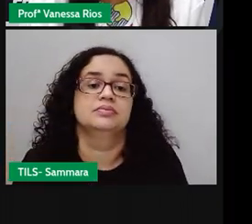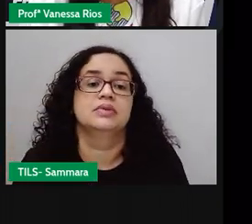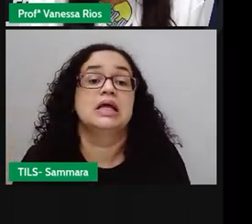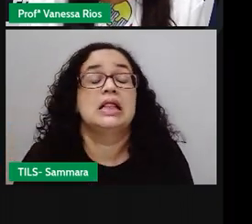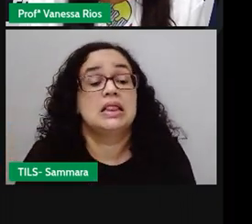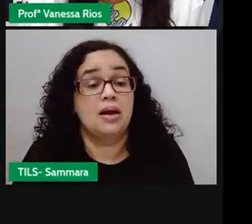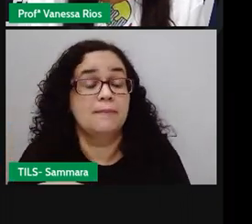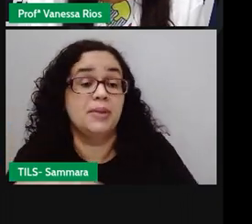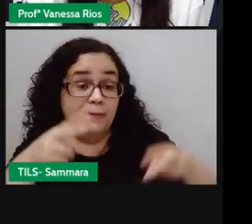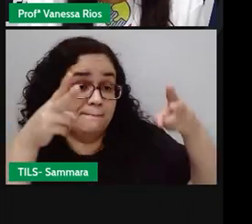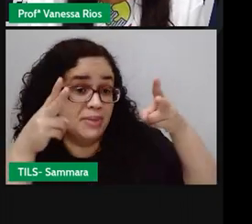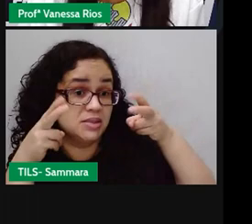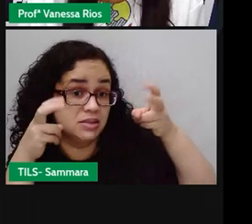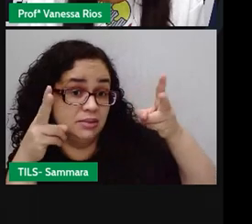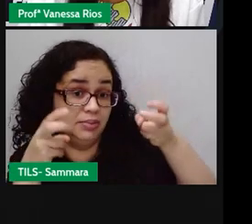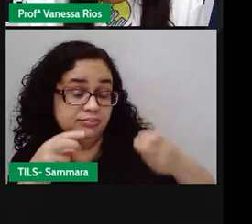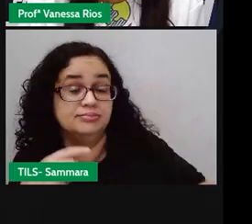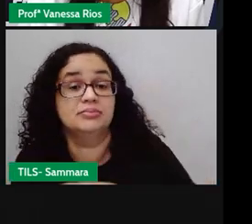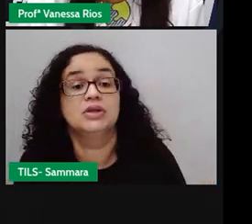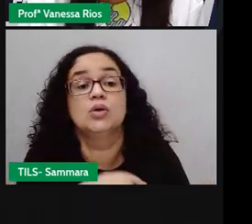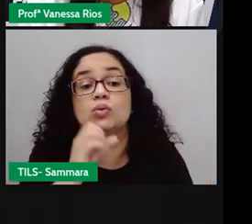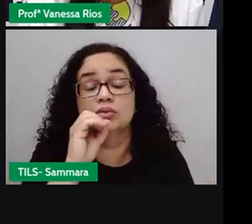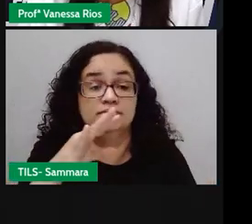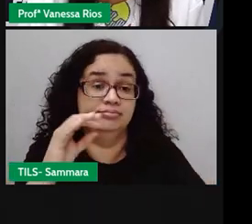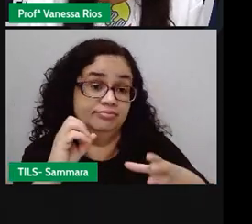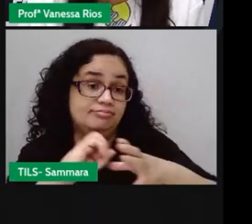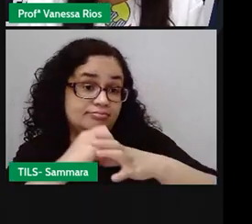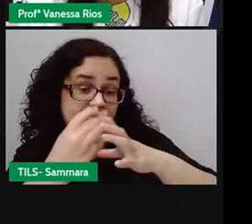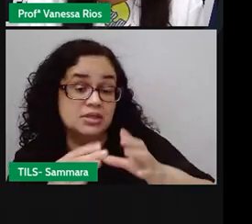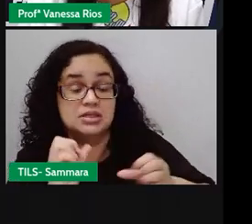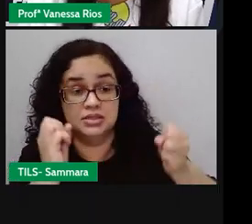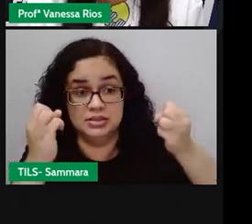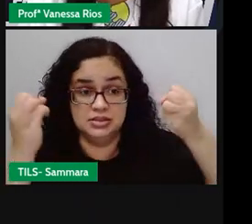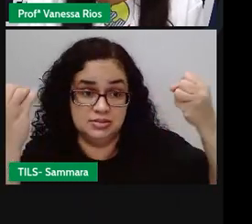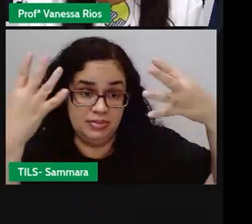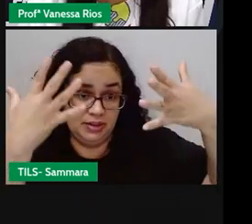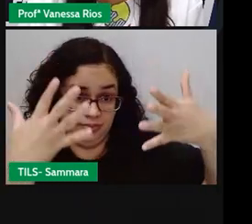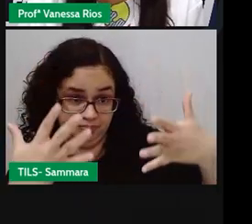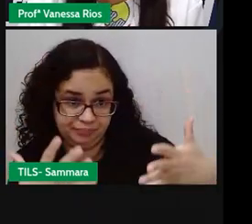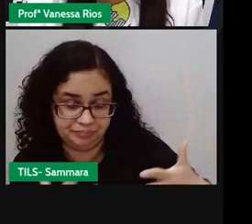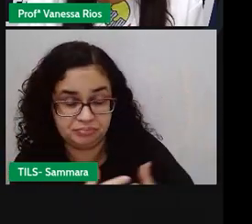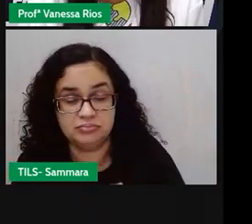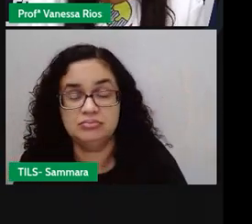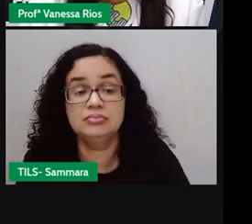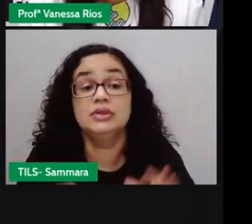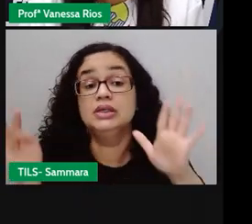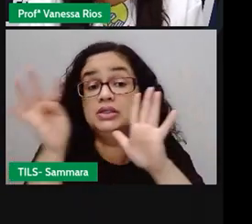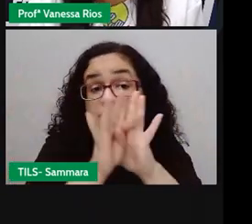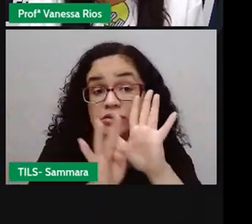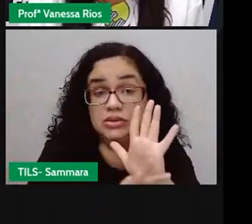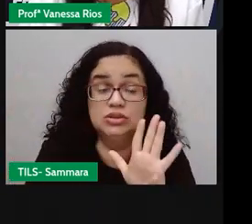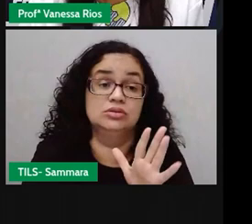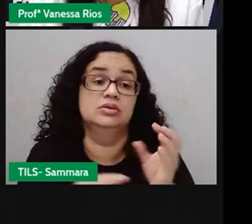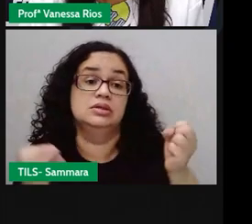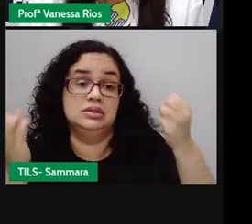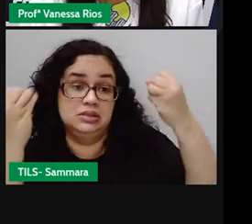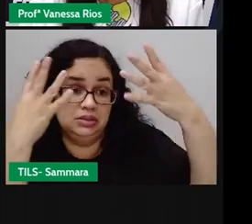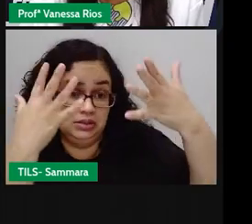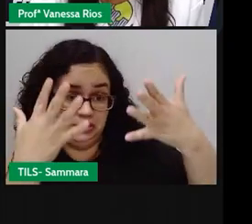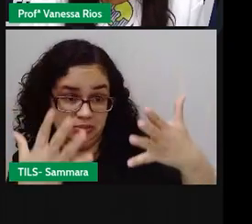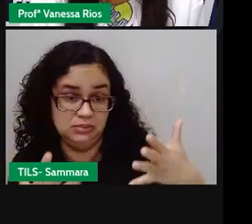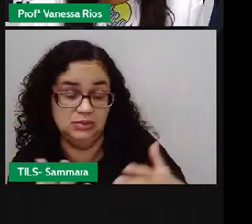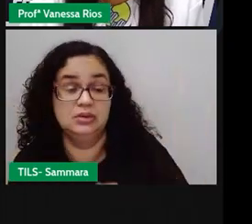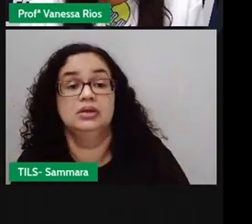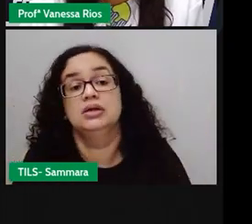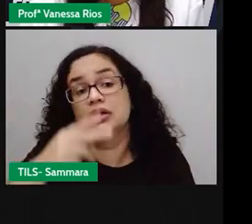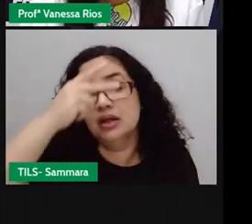Percebemos também aí o ponto de vista da narração. A gente já viu que os contos populares são textos narrativos, então é sempre que tem alguém